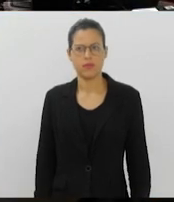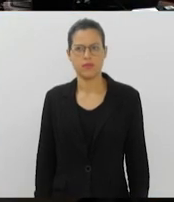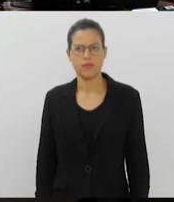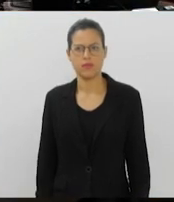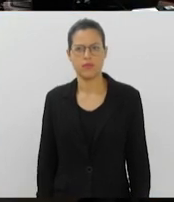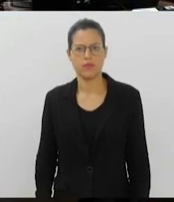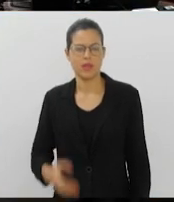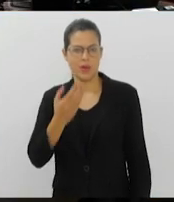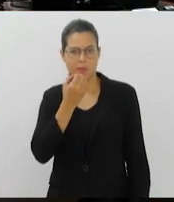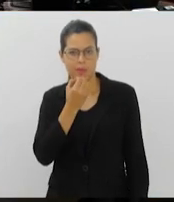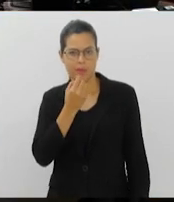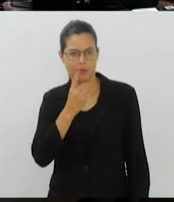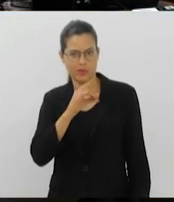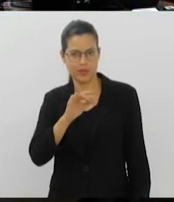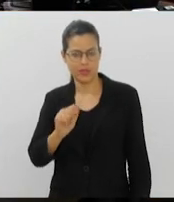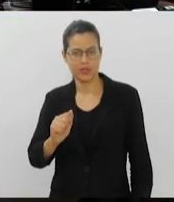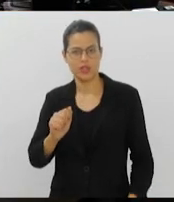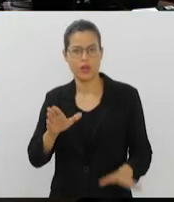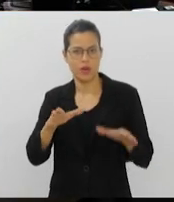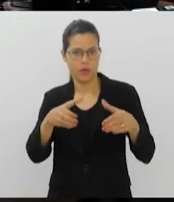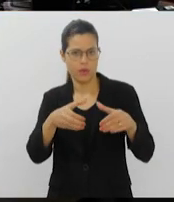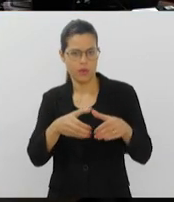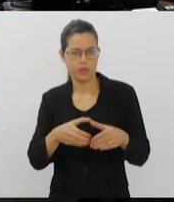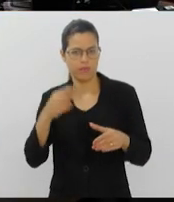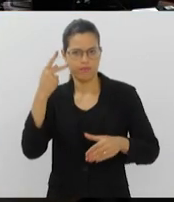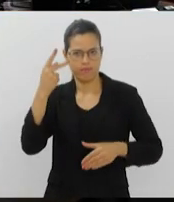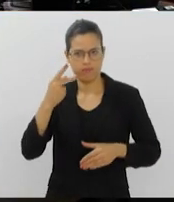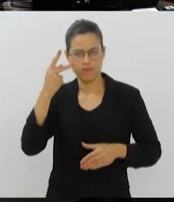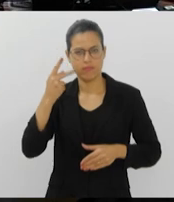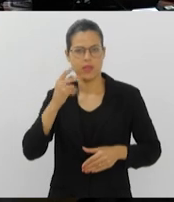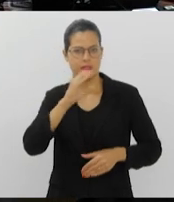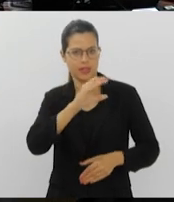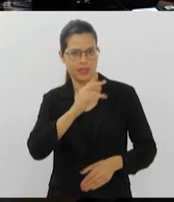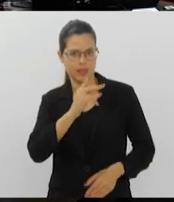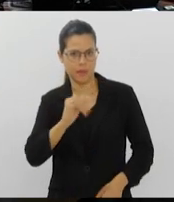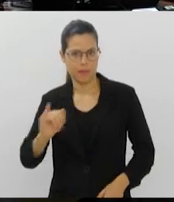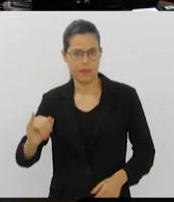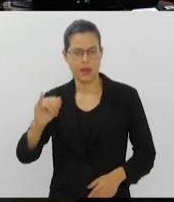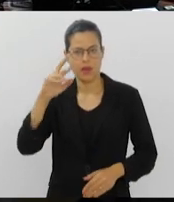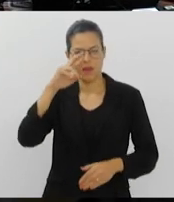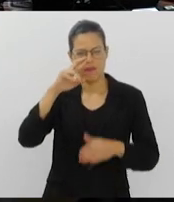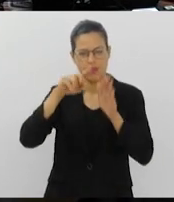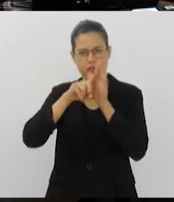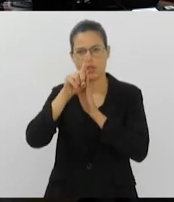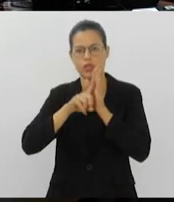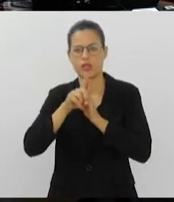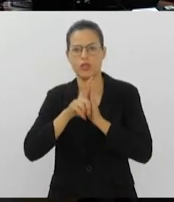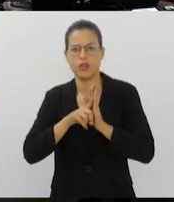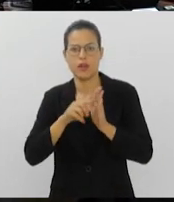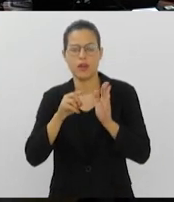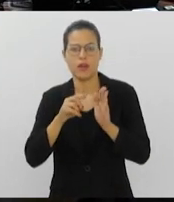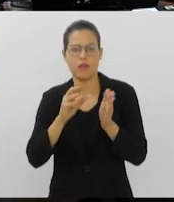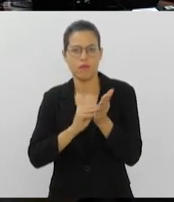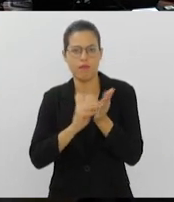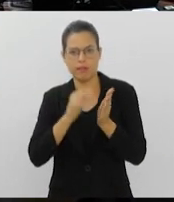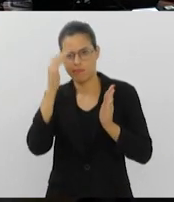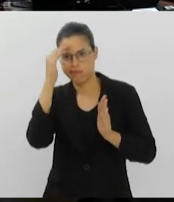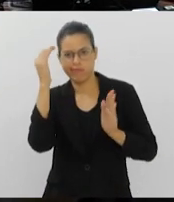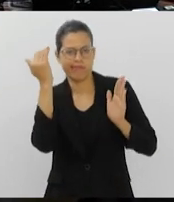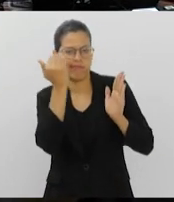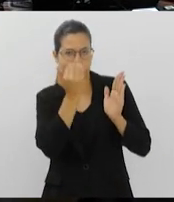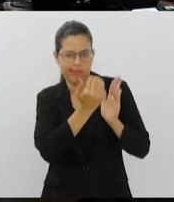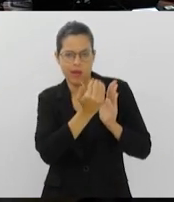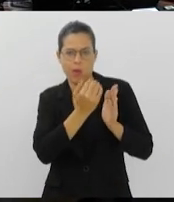Bom dia. A Comissão Parlamentar de Inquérito da Alerj que investiga o descumprimento de contratos de operadoras de